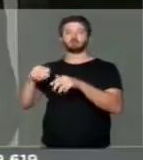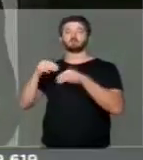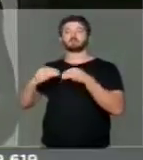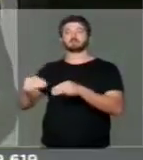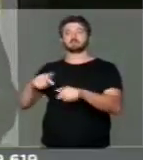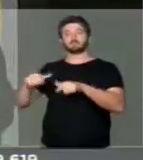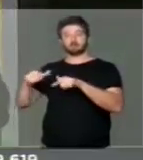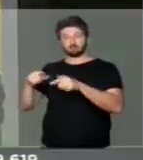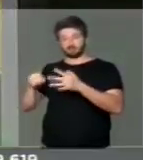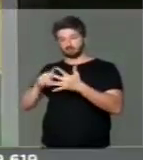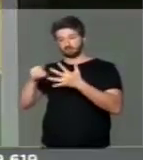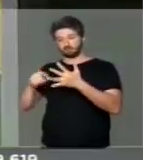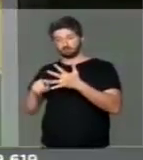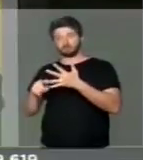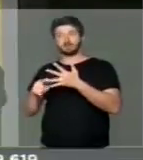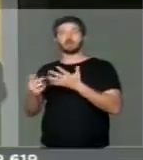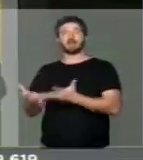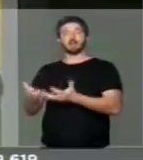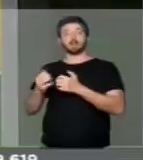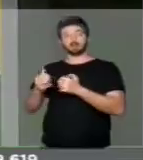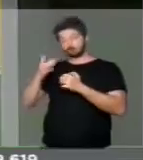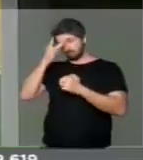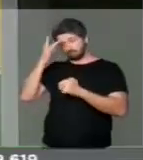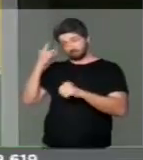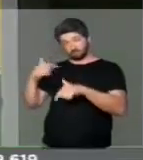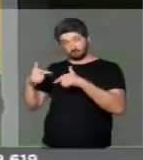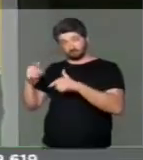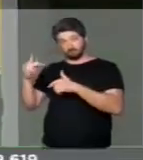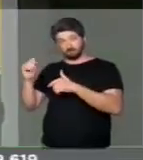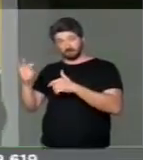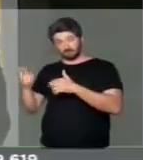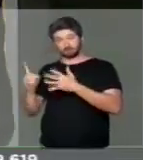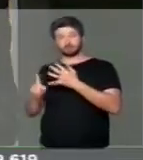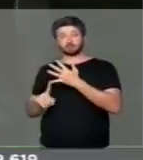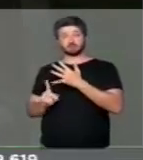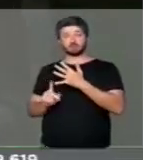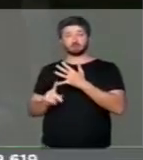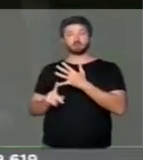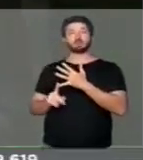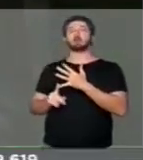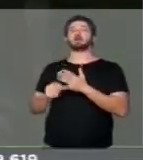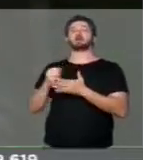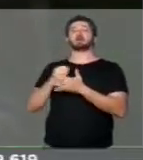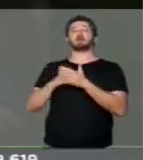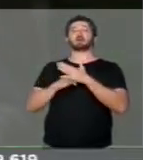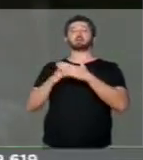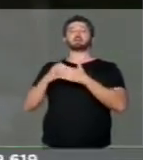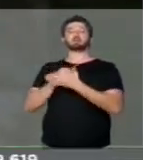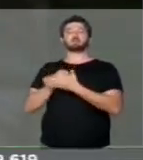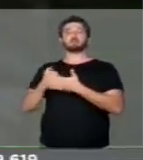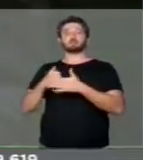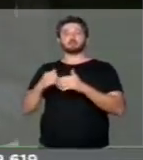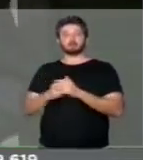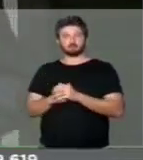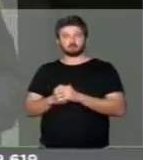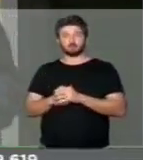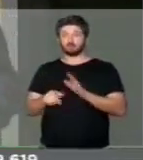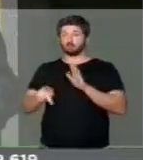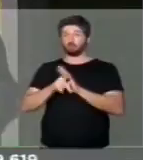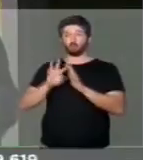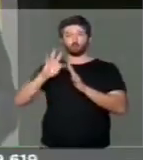Emprego, o Posto de Atendimento do Trabalhador PAT, o Posto de Atendimento do Empregador, o PAI, do SEBRAE.